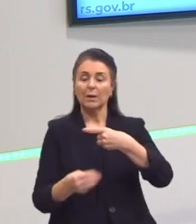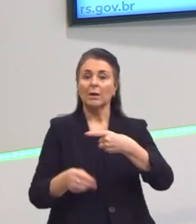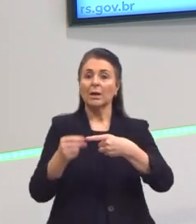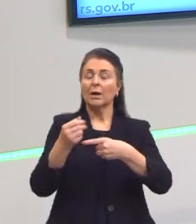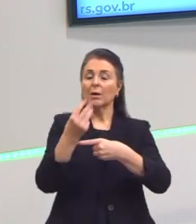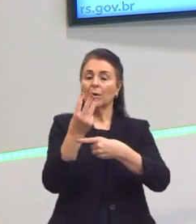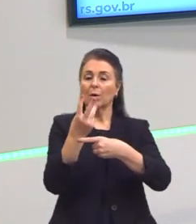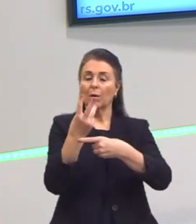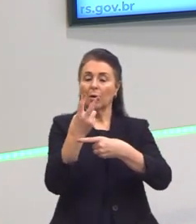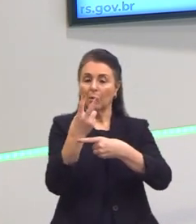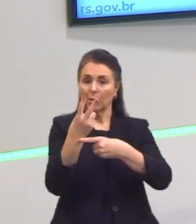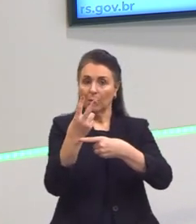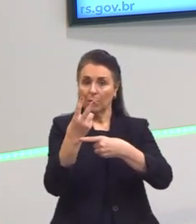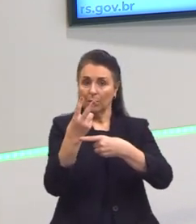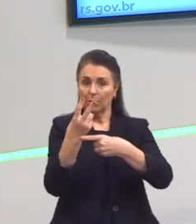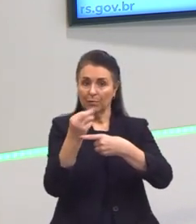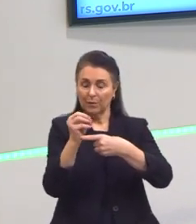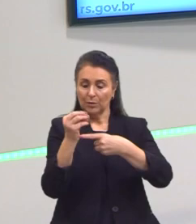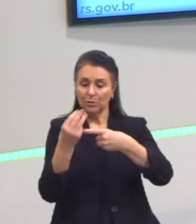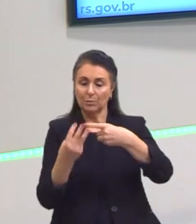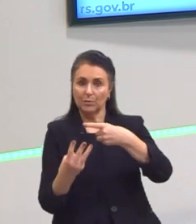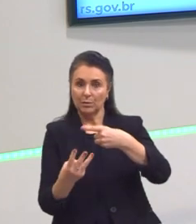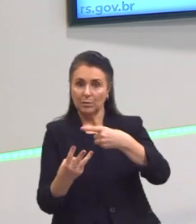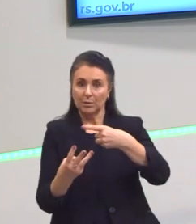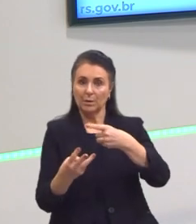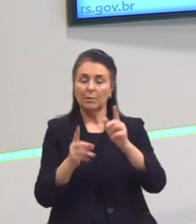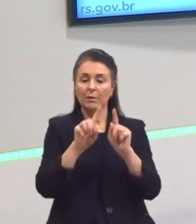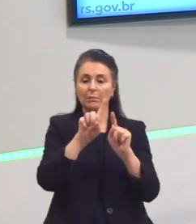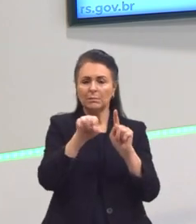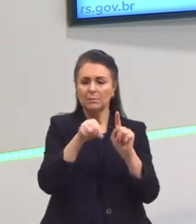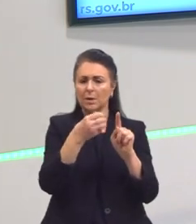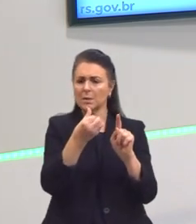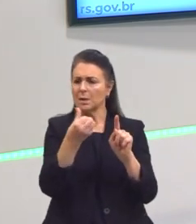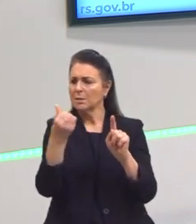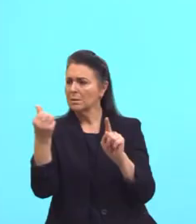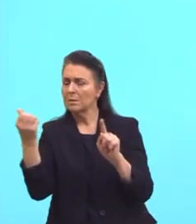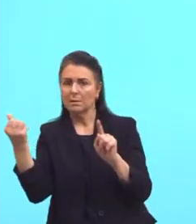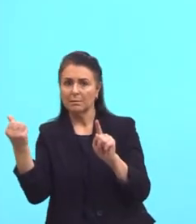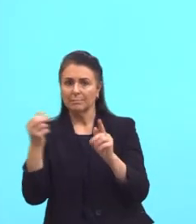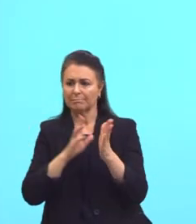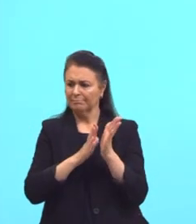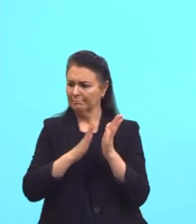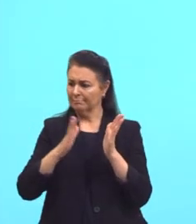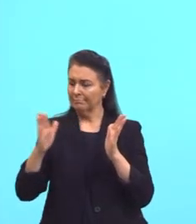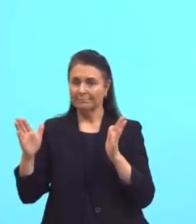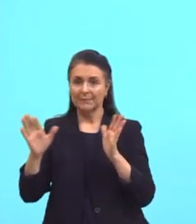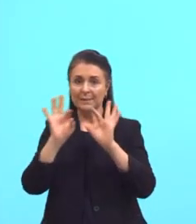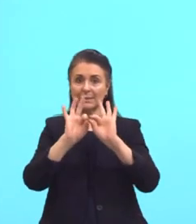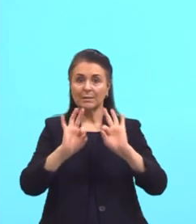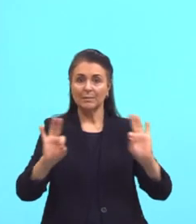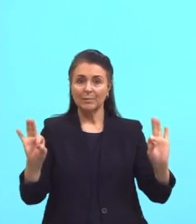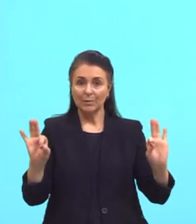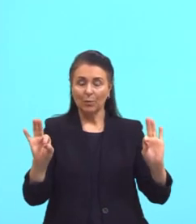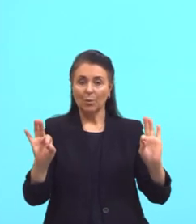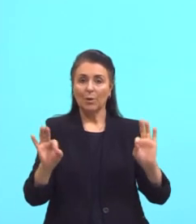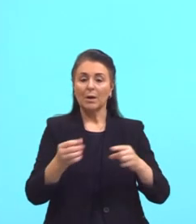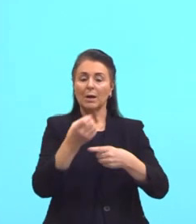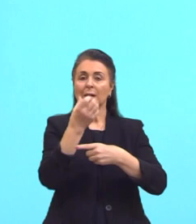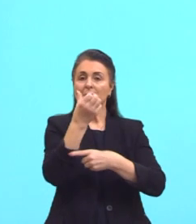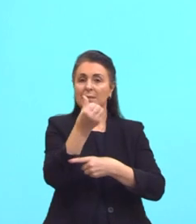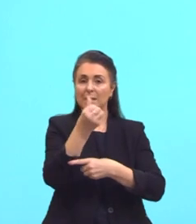Dividindo, a gente vai ter uma dízima periódica. Sempre vai repetir o 6, 6, 6, 6, 6. Mas, aqui, eu simplifiquei para 6